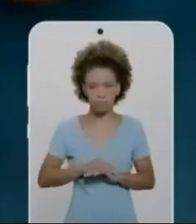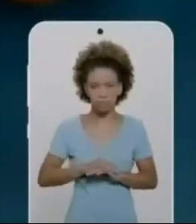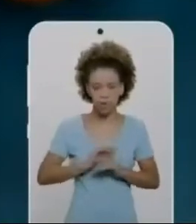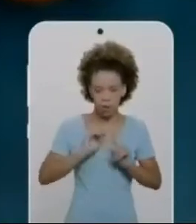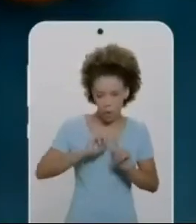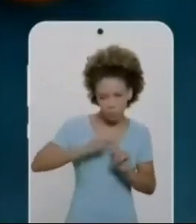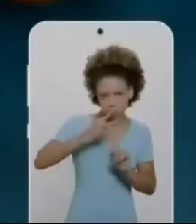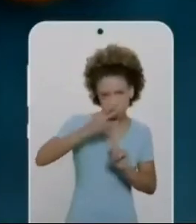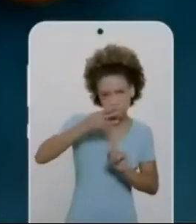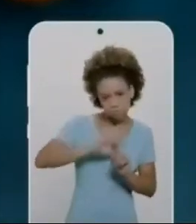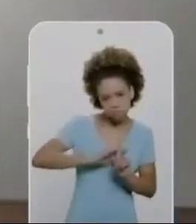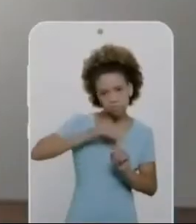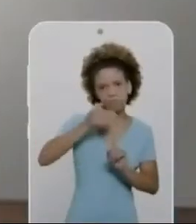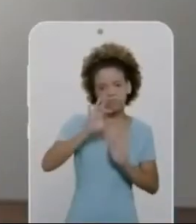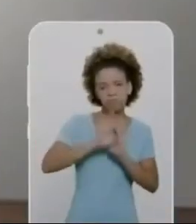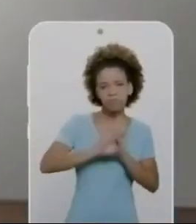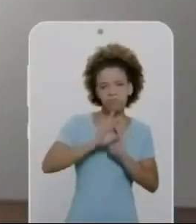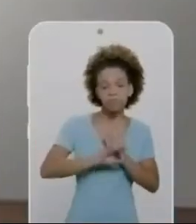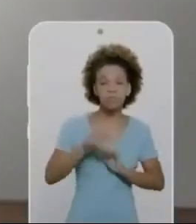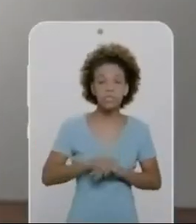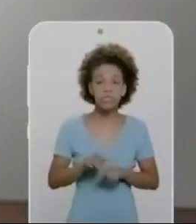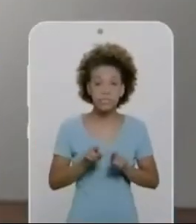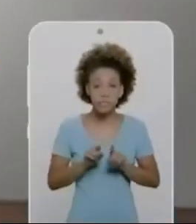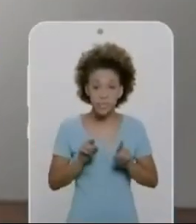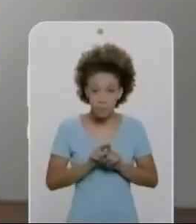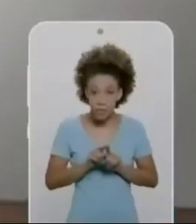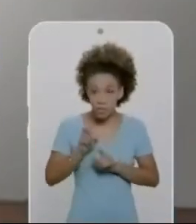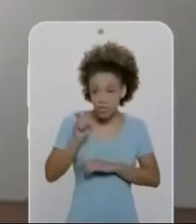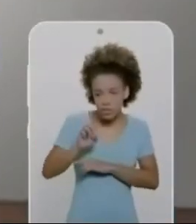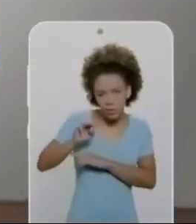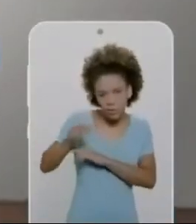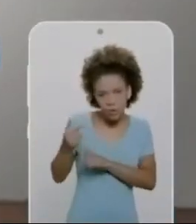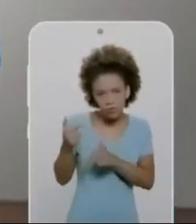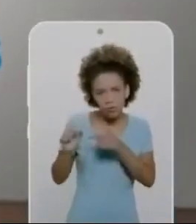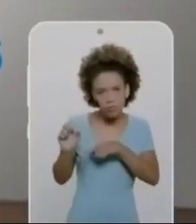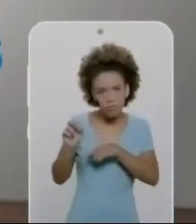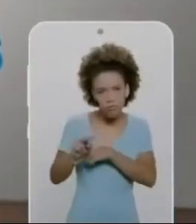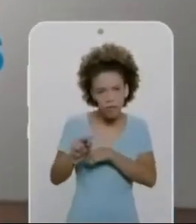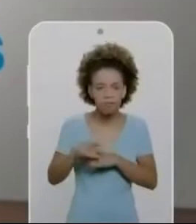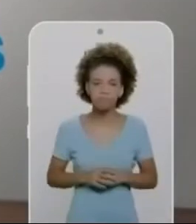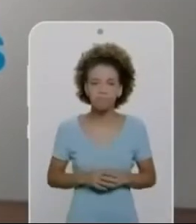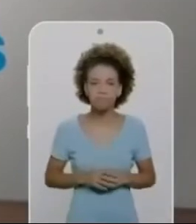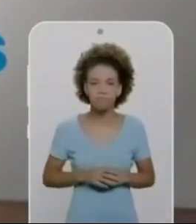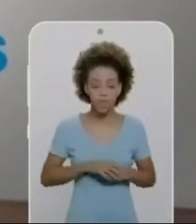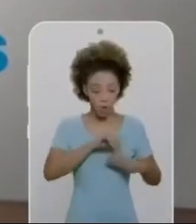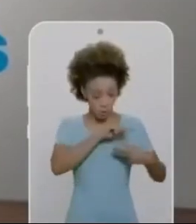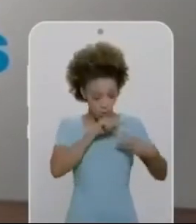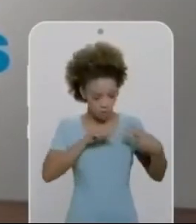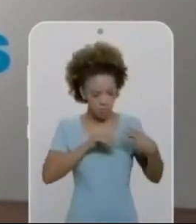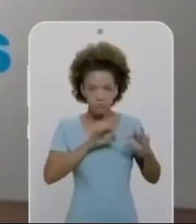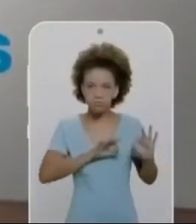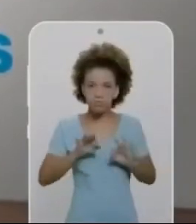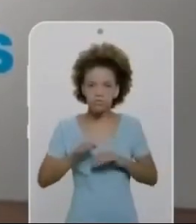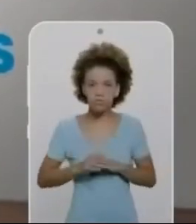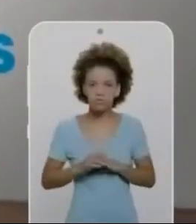reajustes acima da inflação, além de prever a geração de 5 milhões de empregos. Com esses três braços, o programa Renda